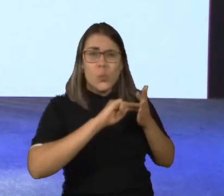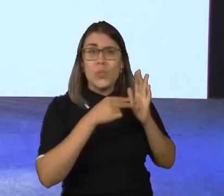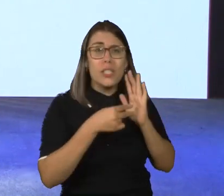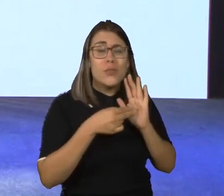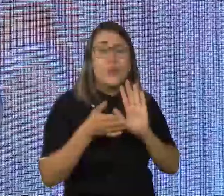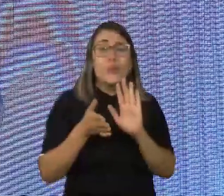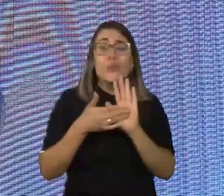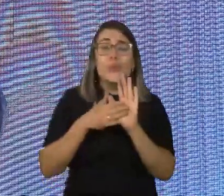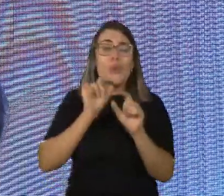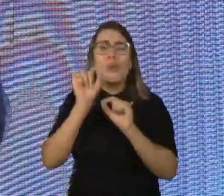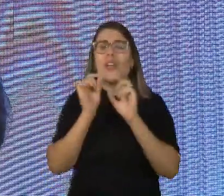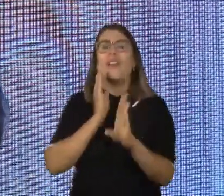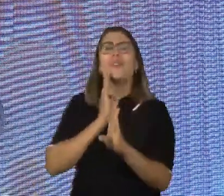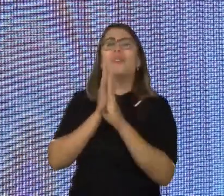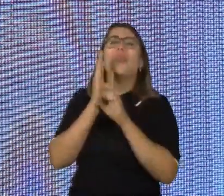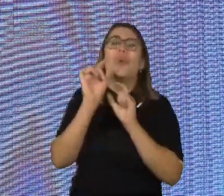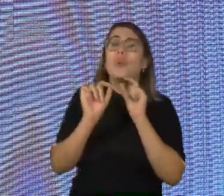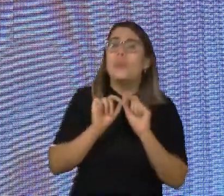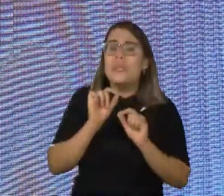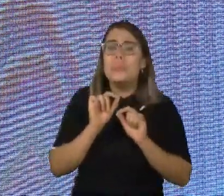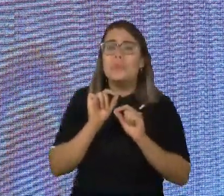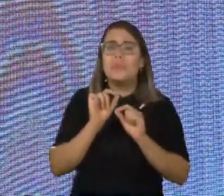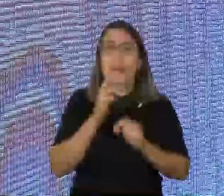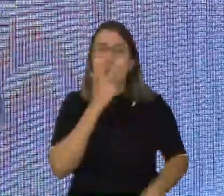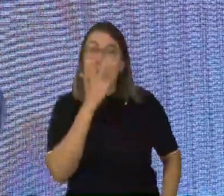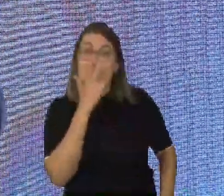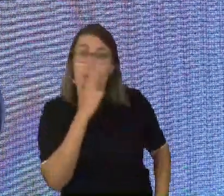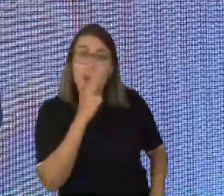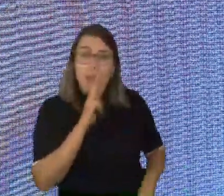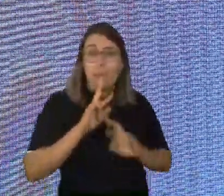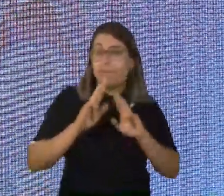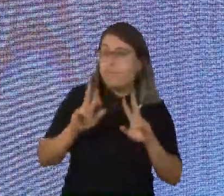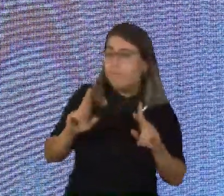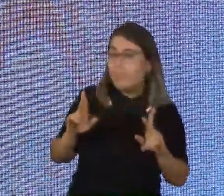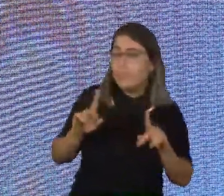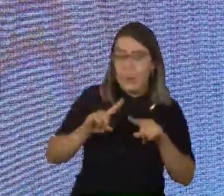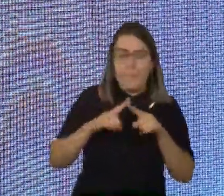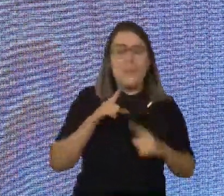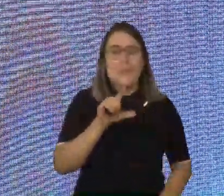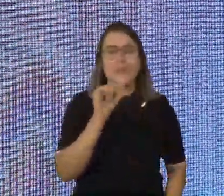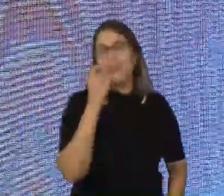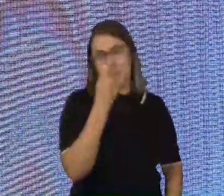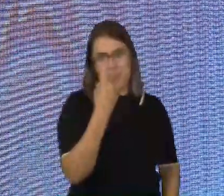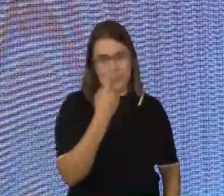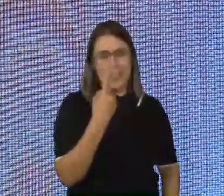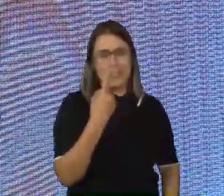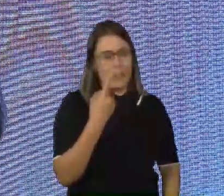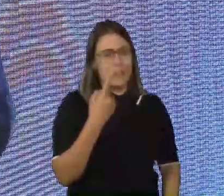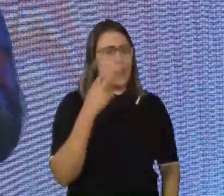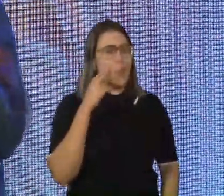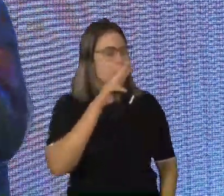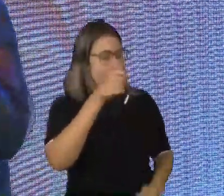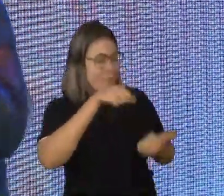a gente encontra várias definições, claro que umas parecidas com as outras, mas eu escolhi uma que eu acho que tem mais relação